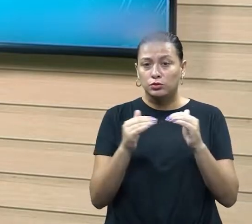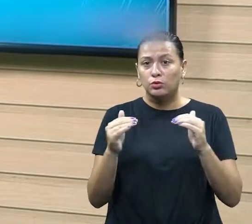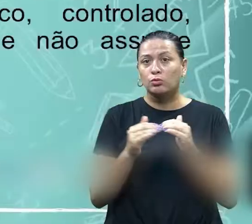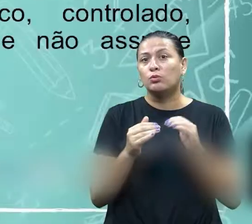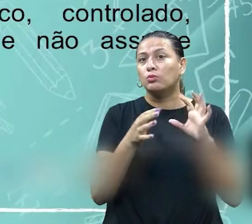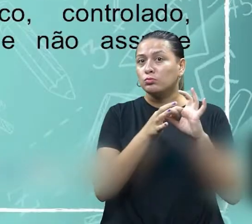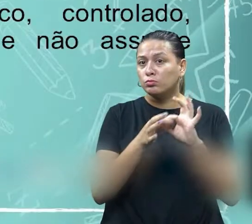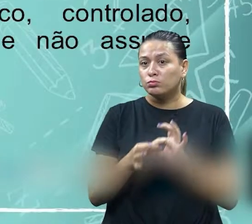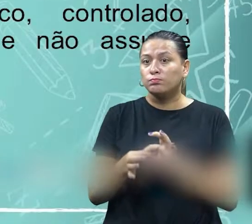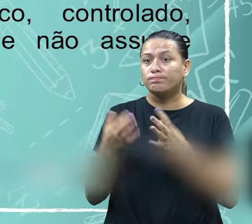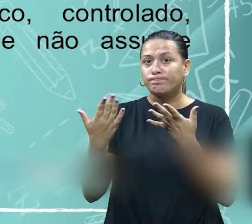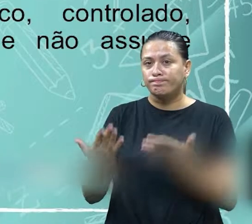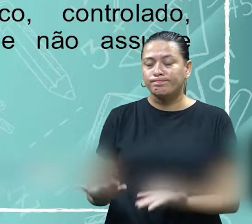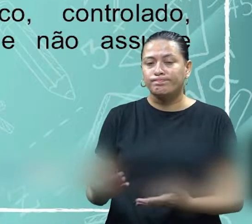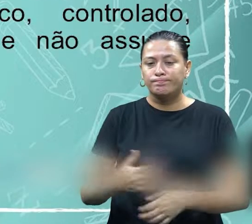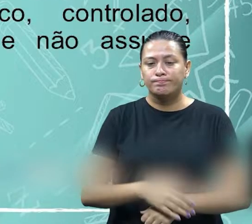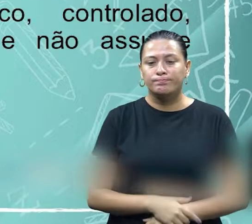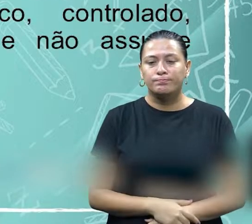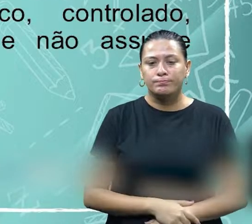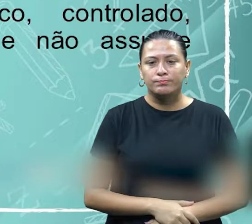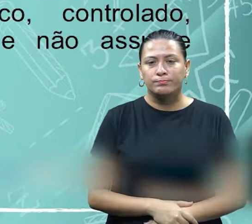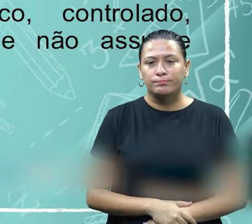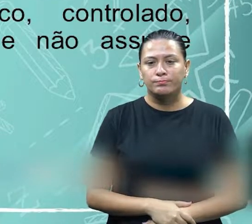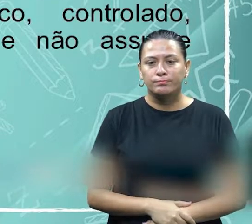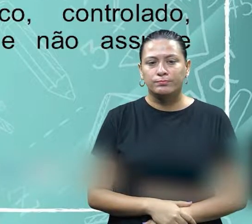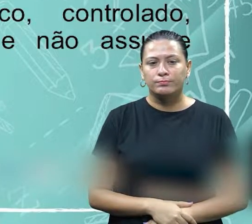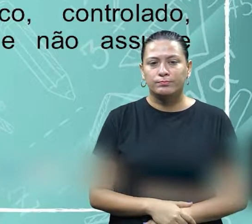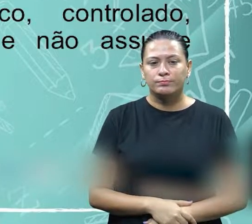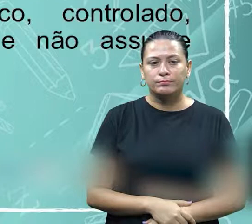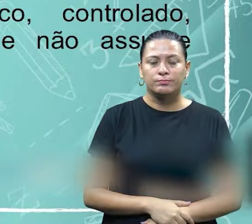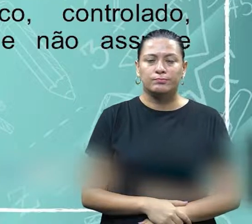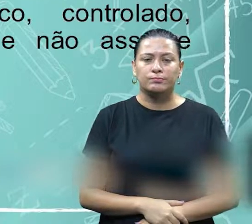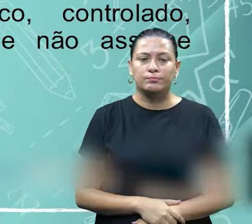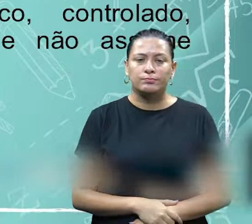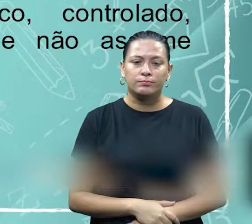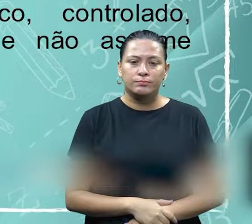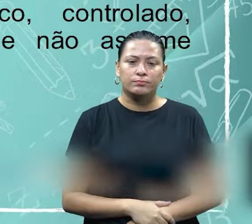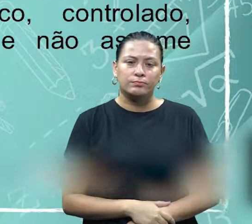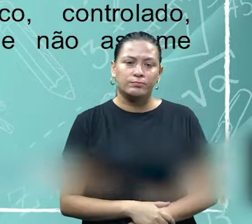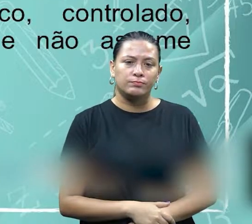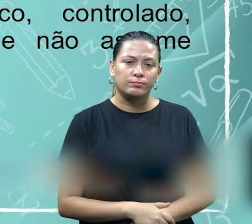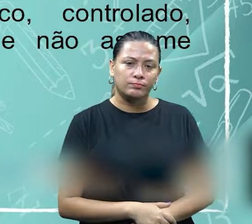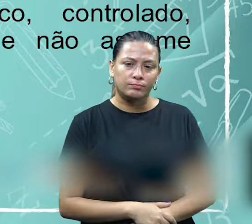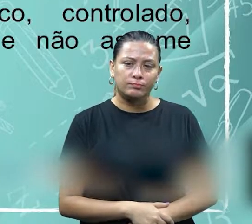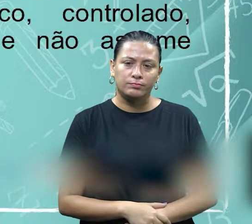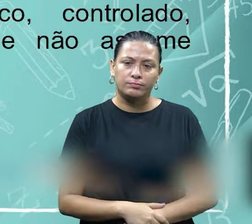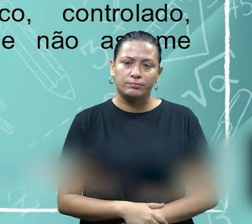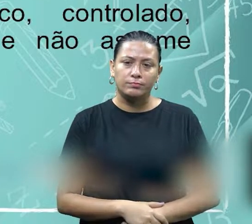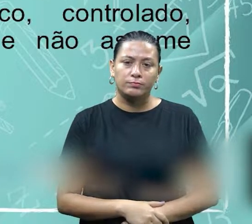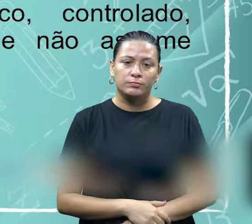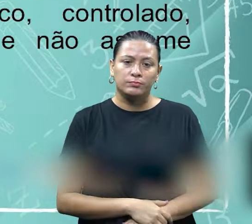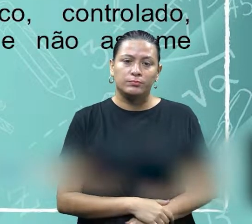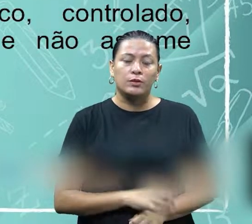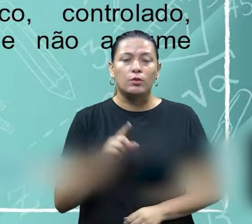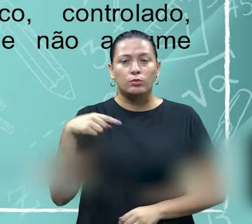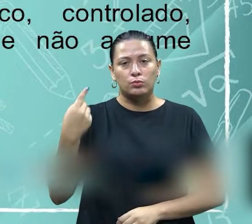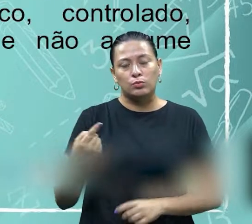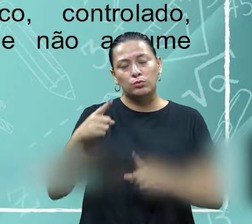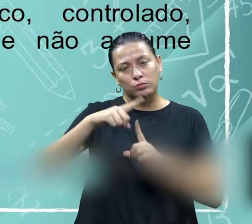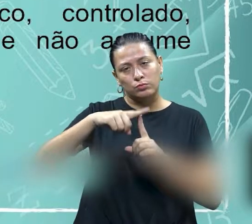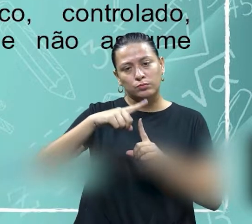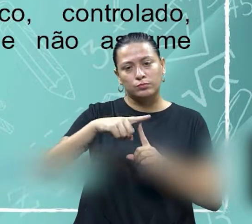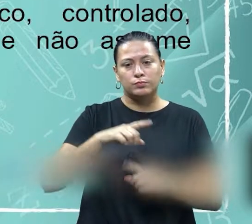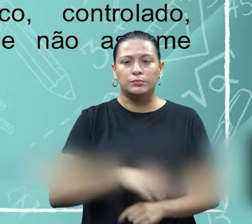situações. Pois é. Agora, também, o mesmo autor, né? O Junqueira, ele vem falar de um outro